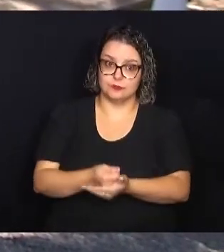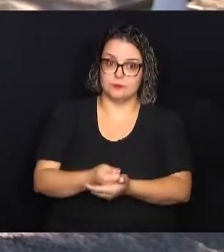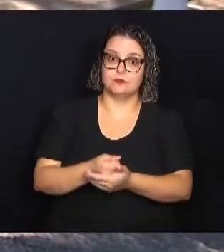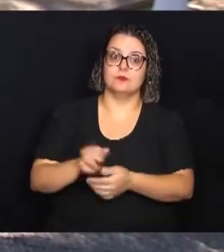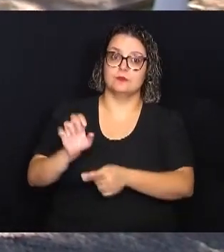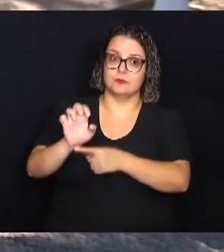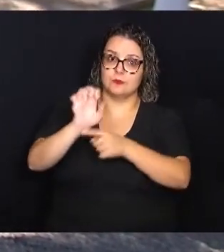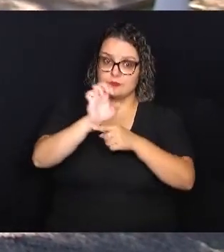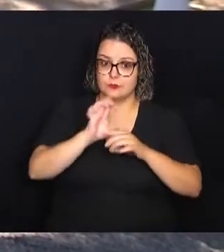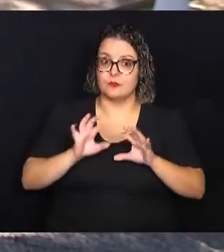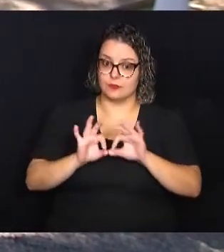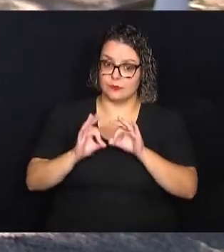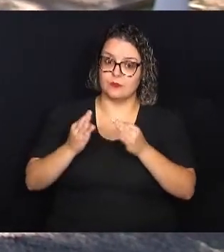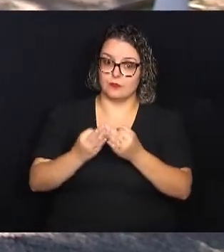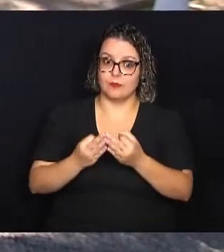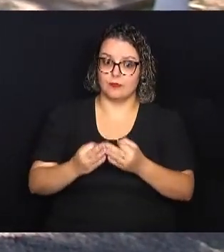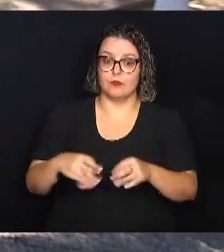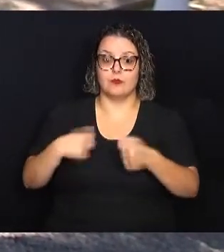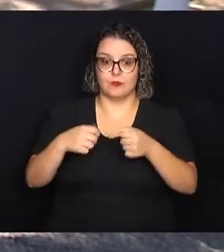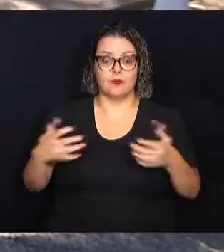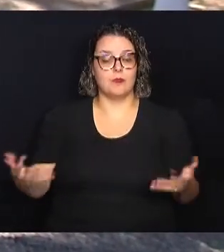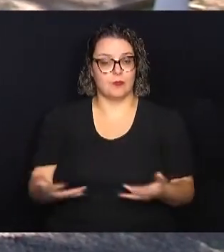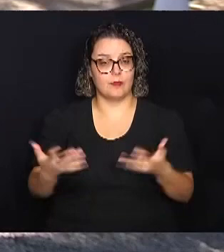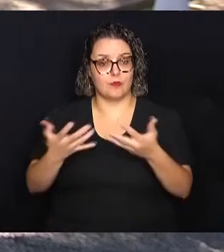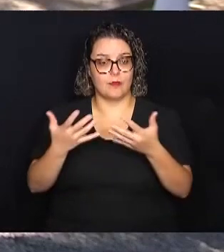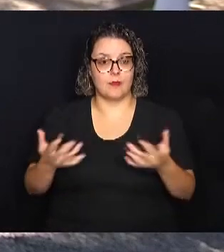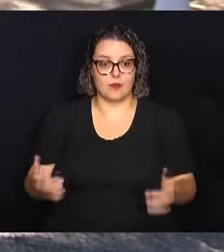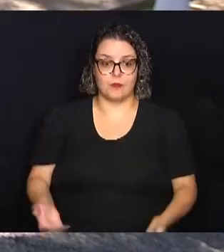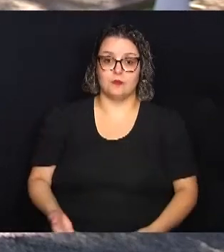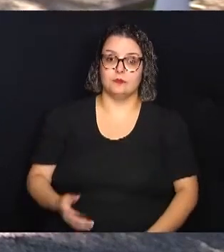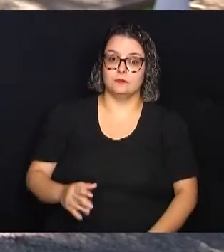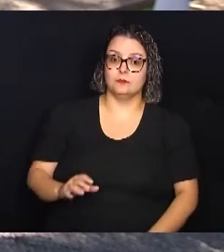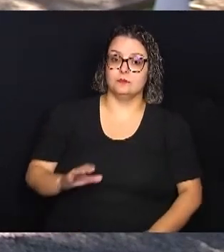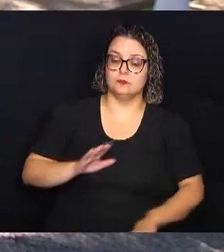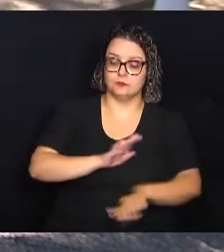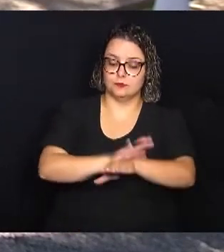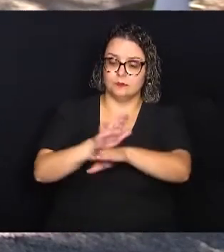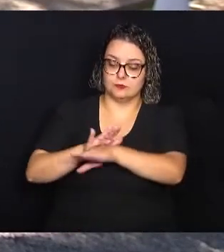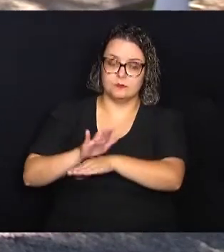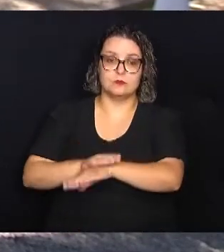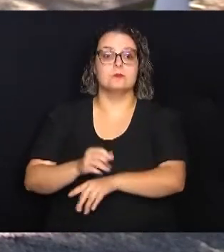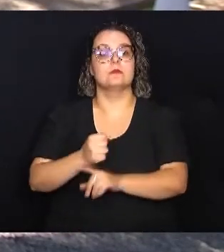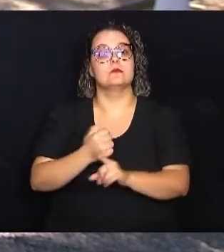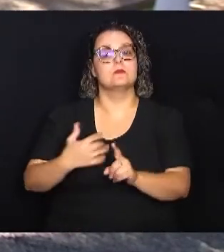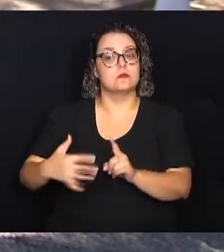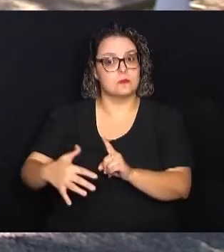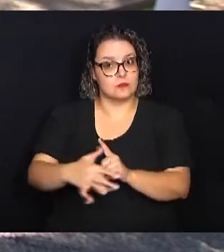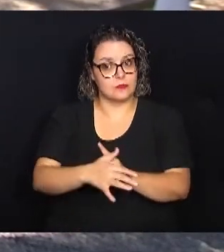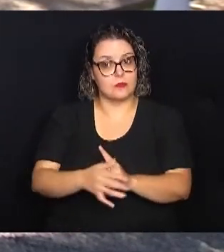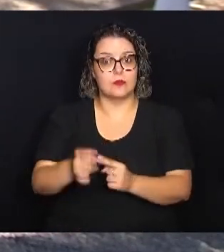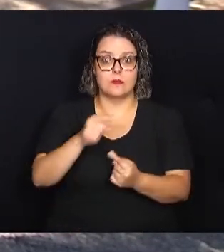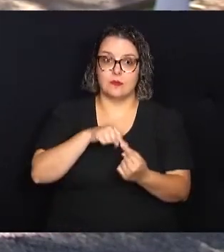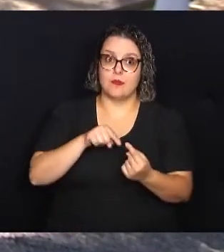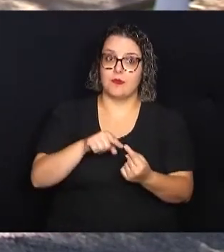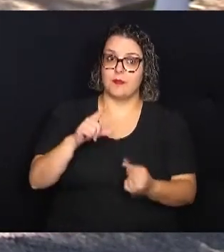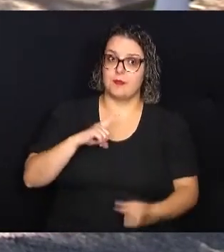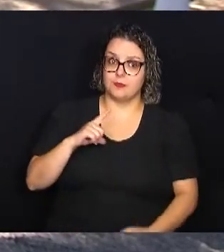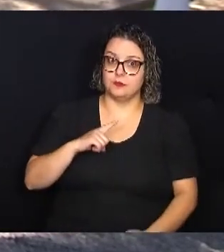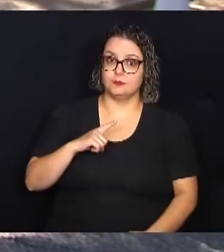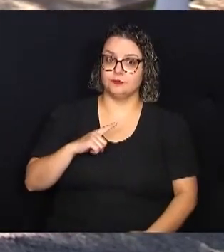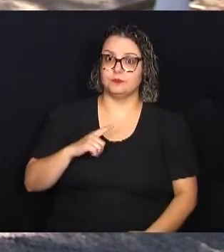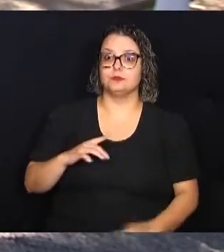família, e deve ser promovida e incentivada com a colaboração da sociedade, tendo como objetivo o pleno